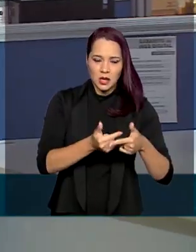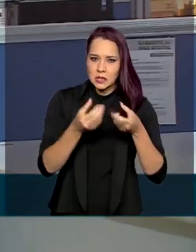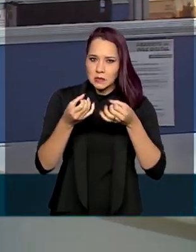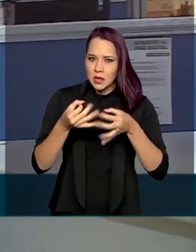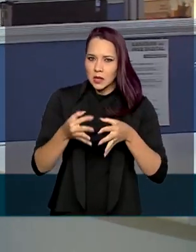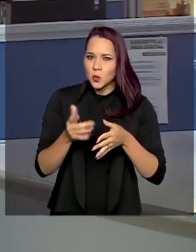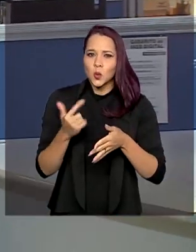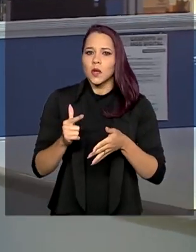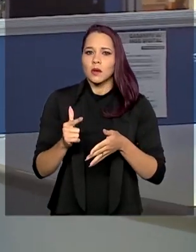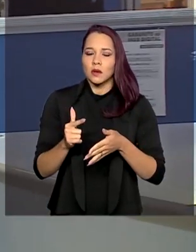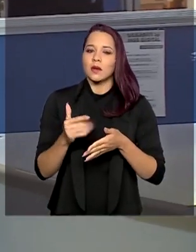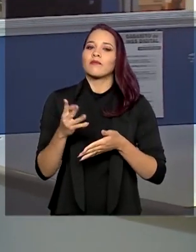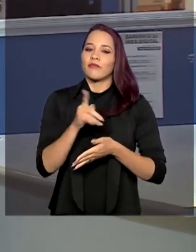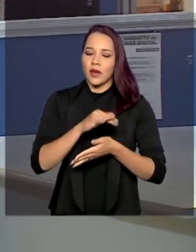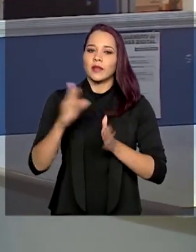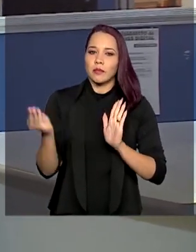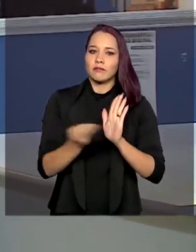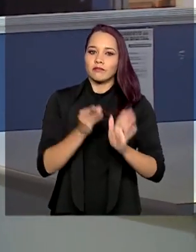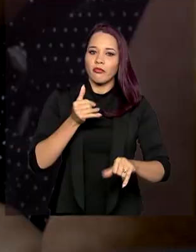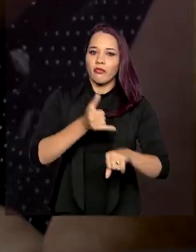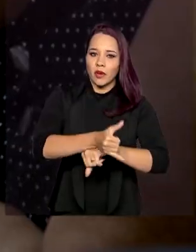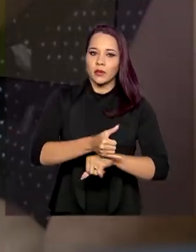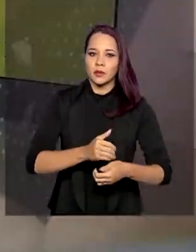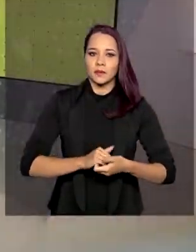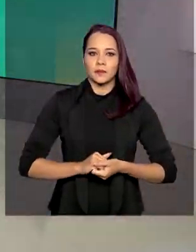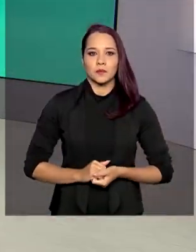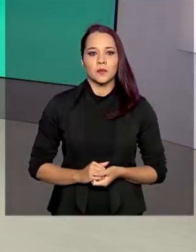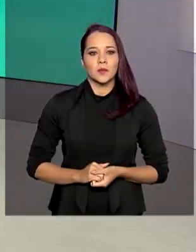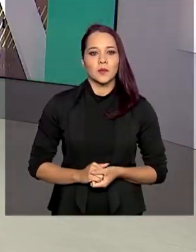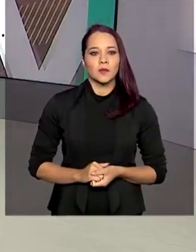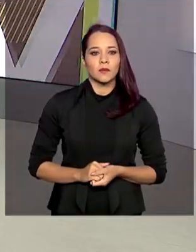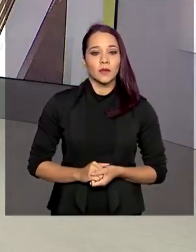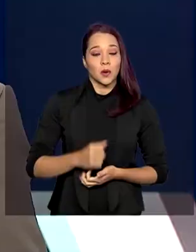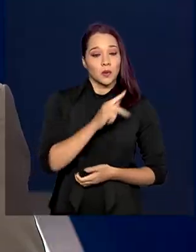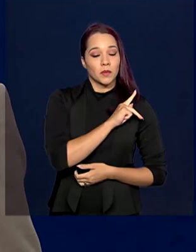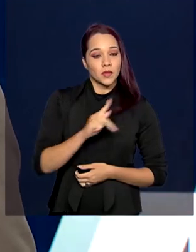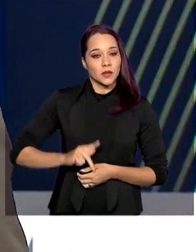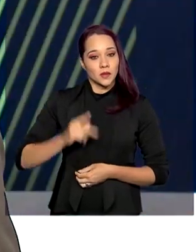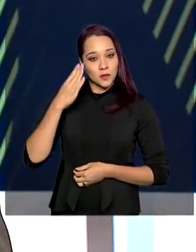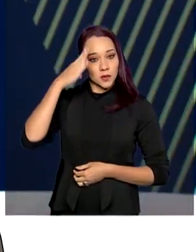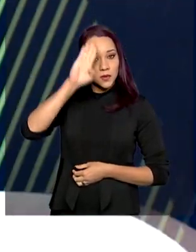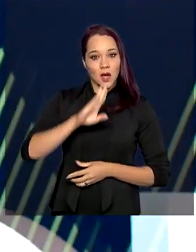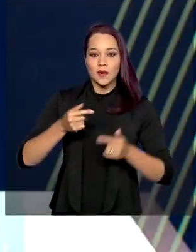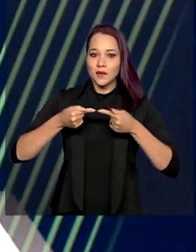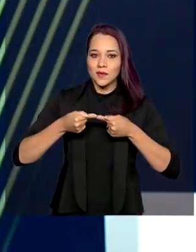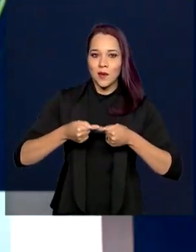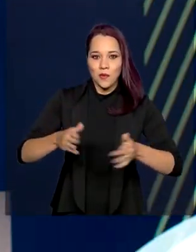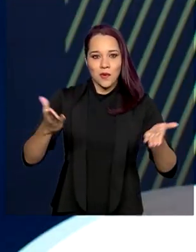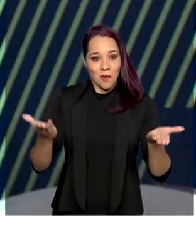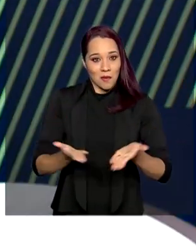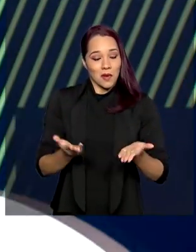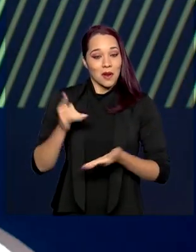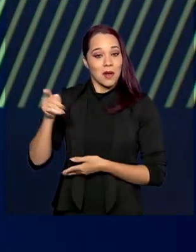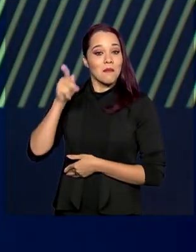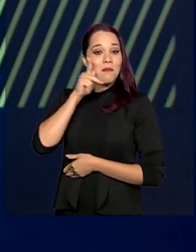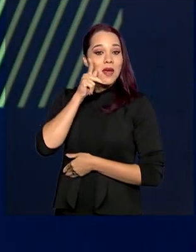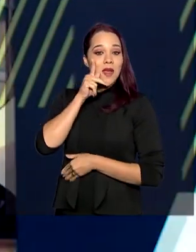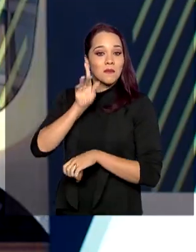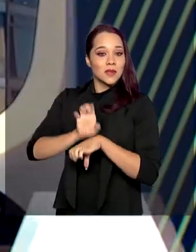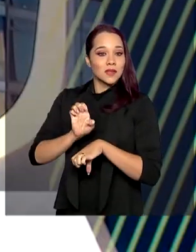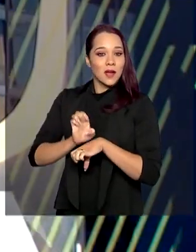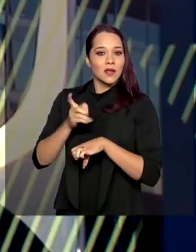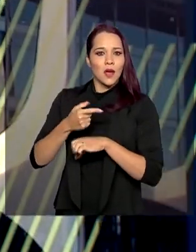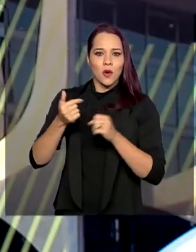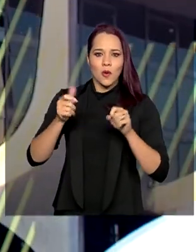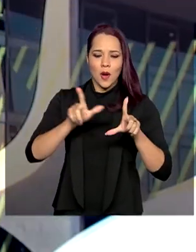justificativa, terá registro de falta. O presidente Jair Bolsonaro inaugurou agora há pouco na Paraíba uma usina